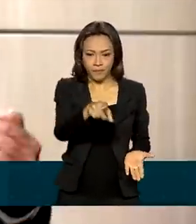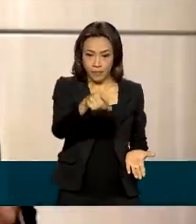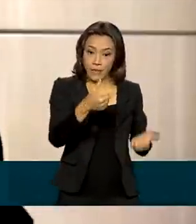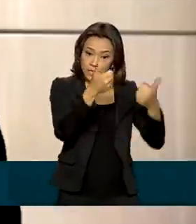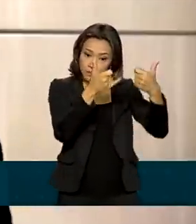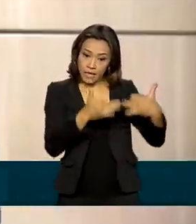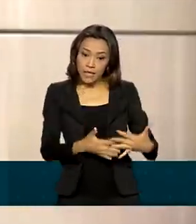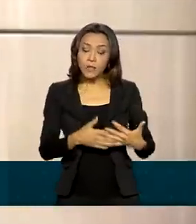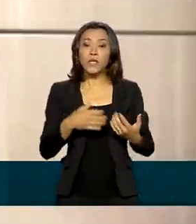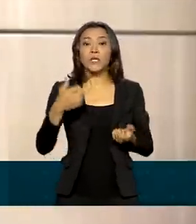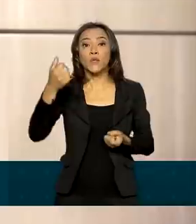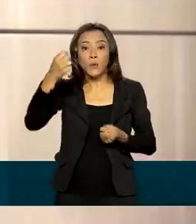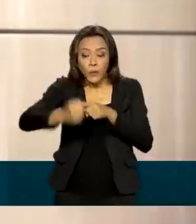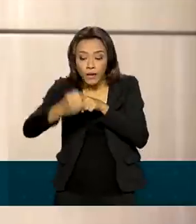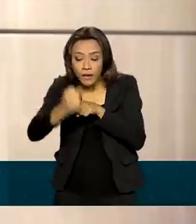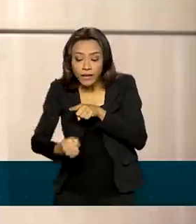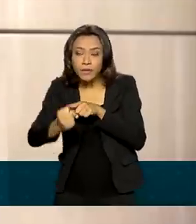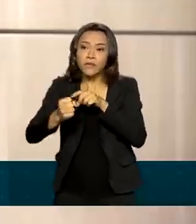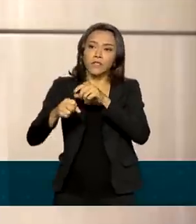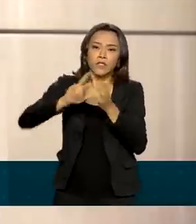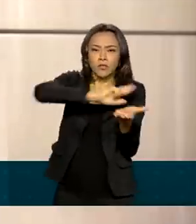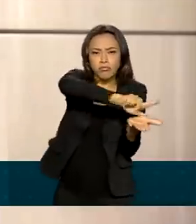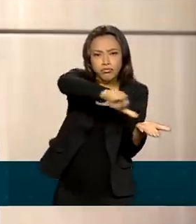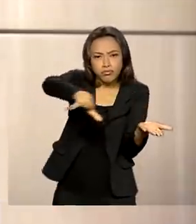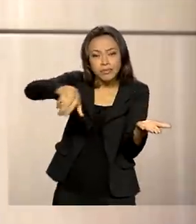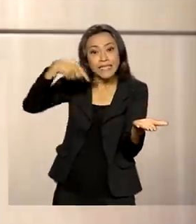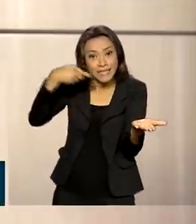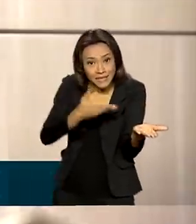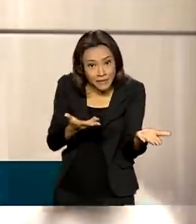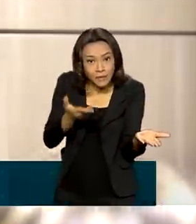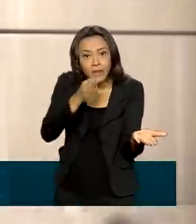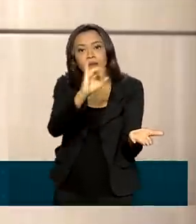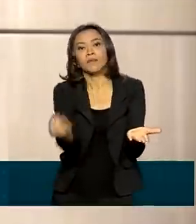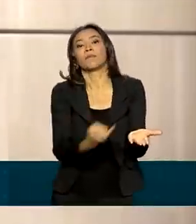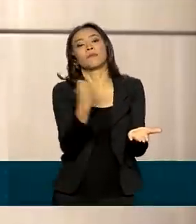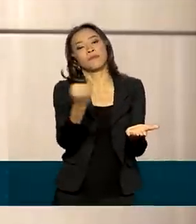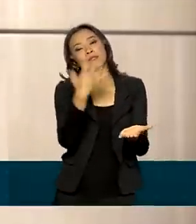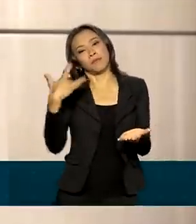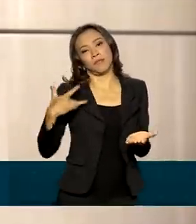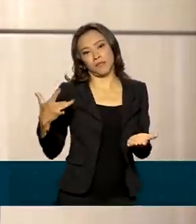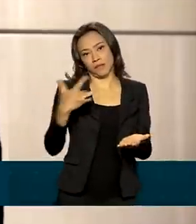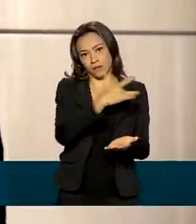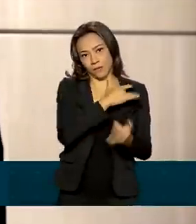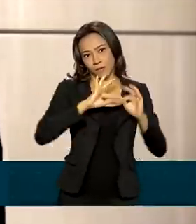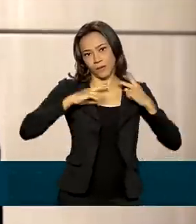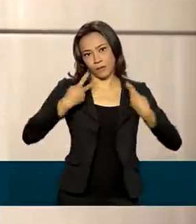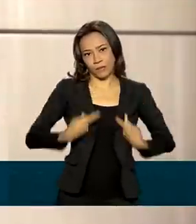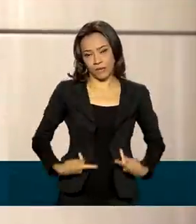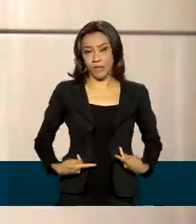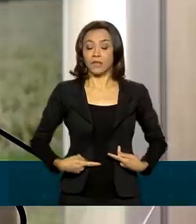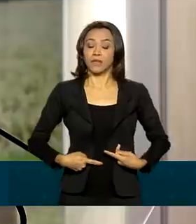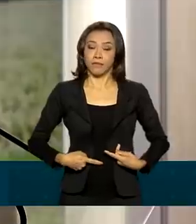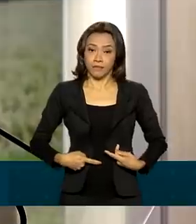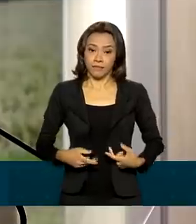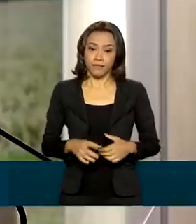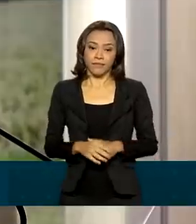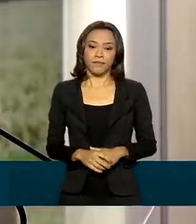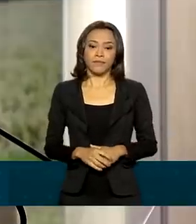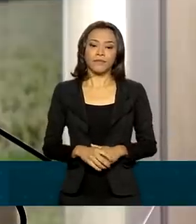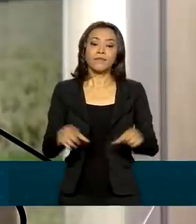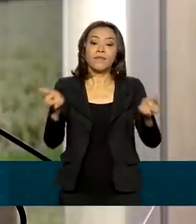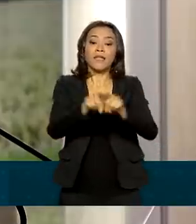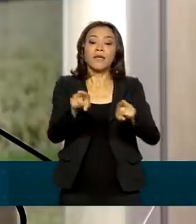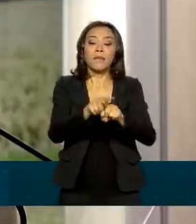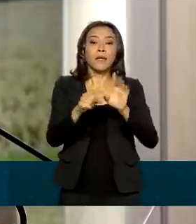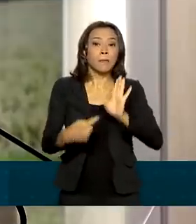leite e seus derivados são importantes para a saúde humana, mas também a importância da nossa cadeia sobre todos os pontos de vista. Mostrar